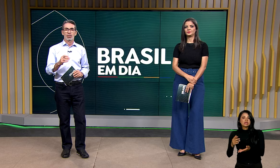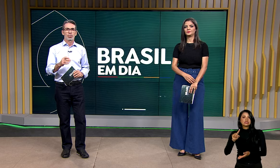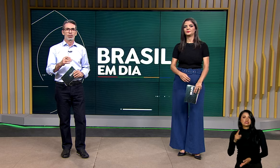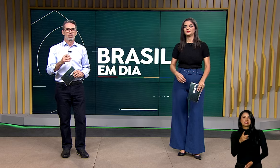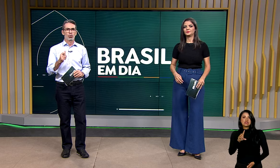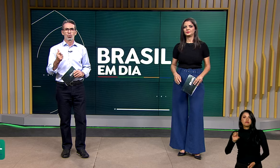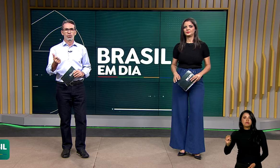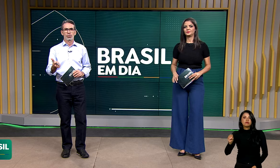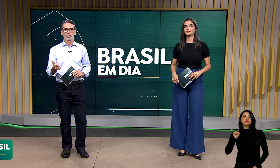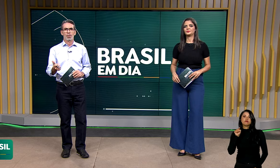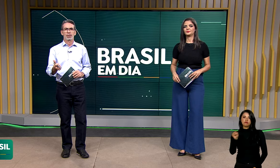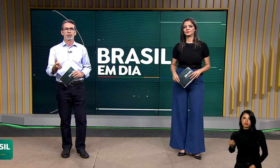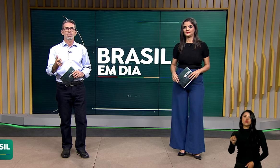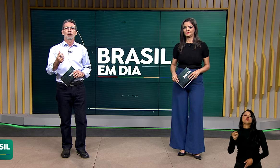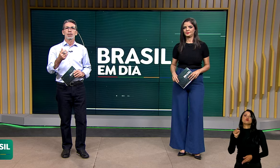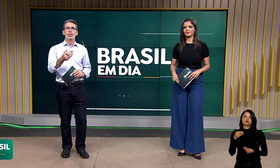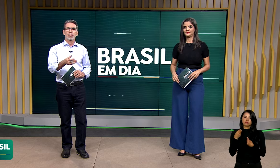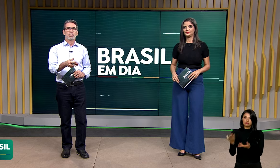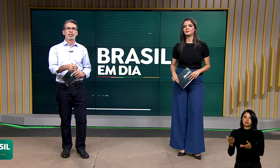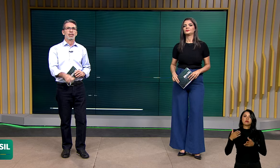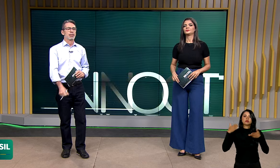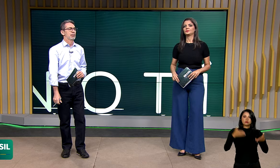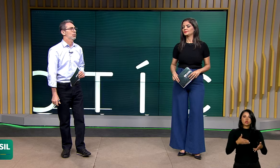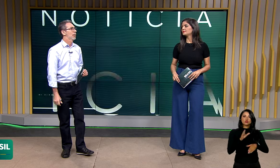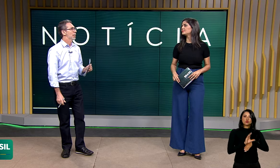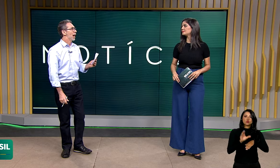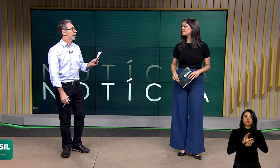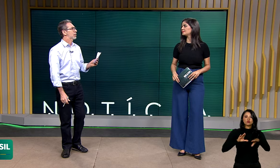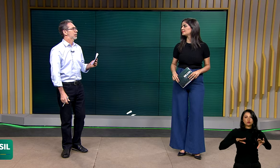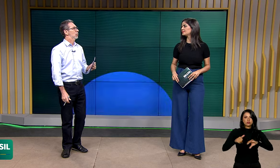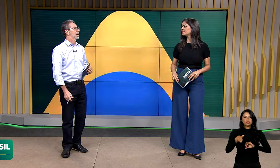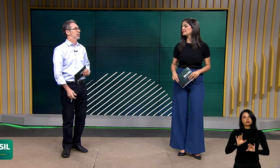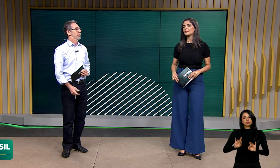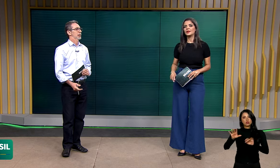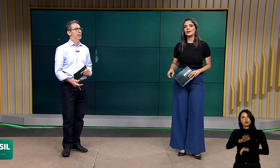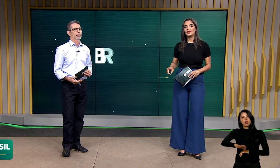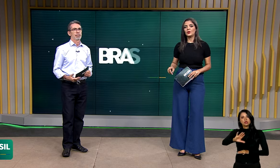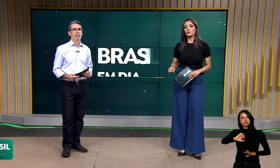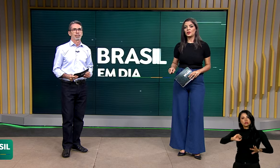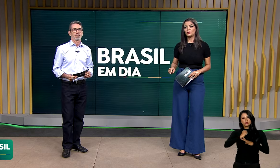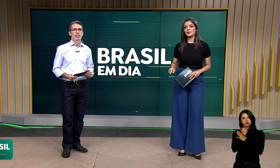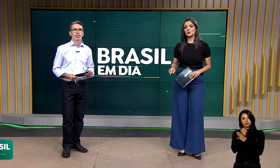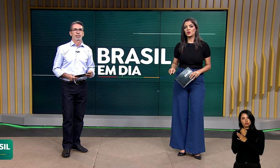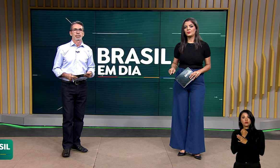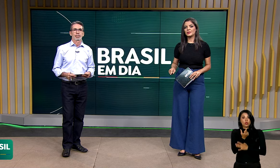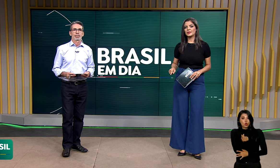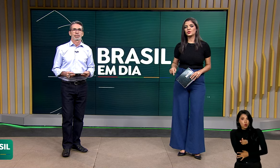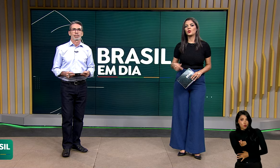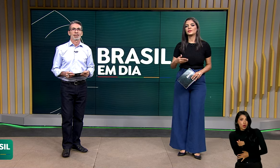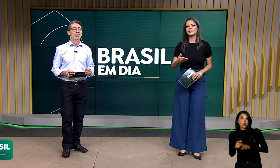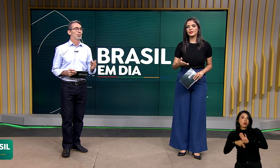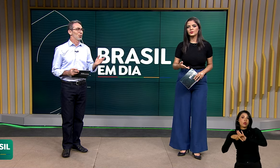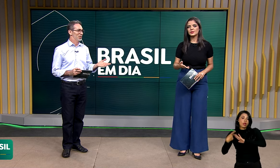participantes de cursos de formação e especialização na área de segurança. O valor das